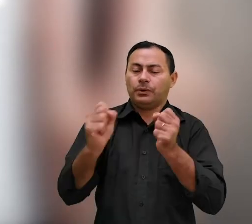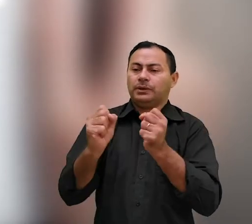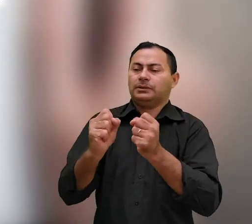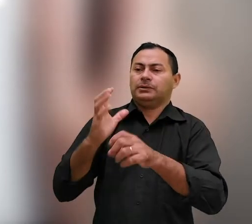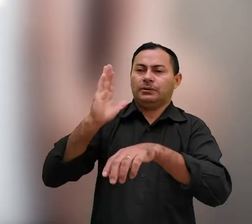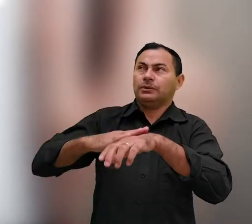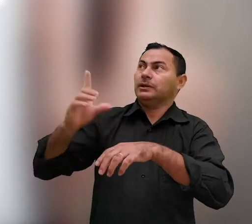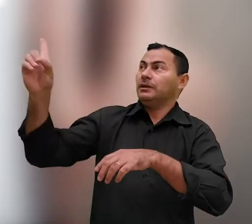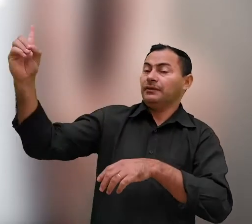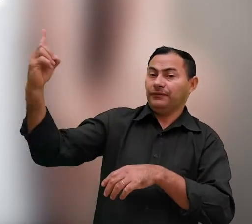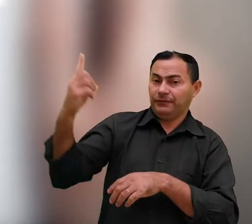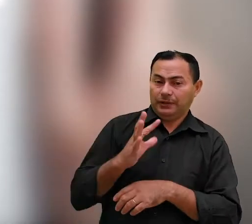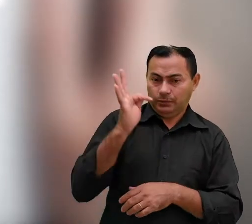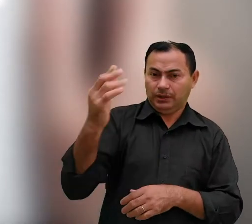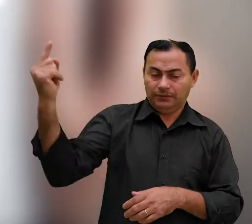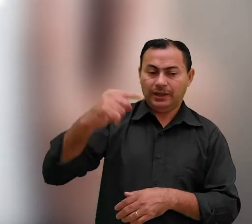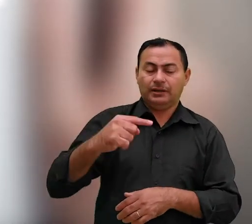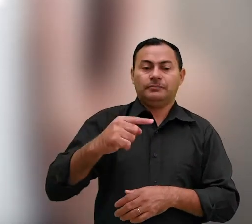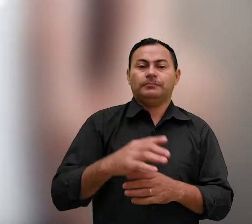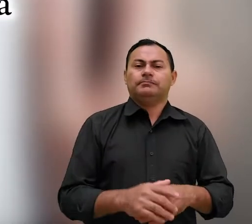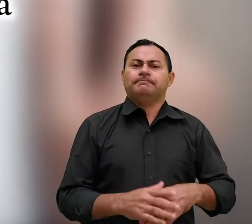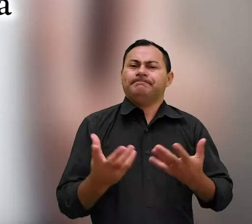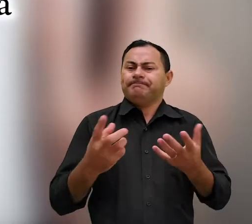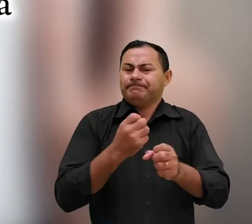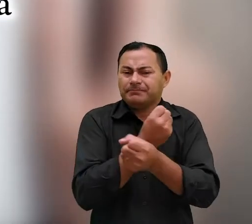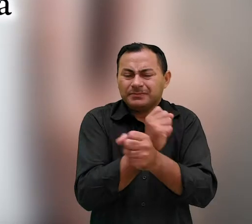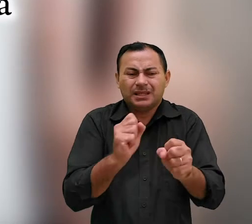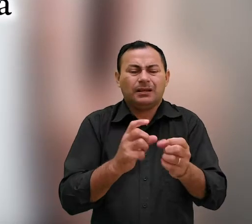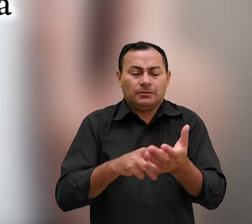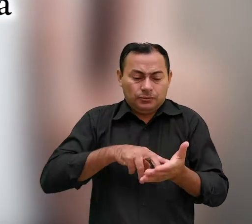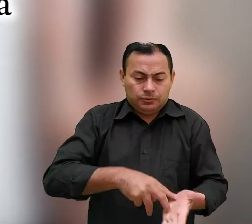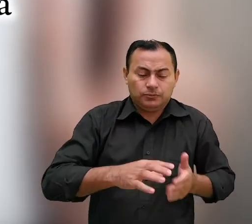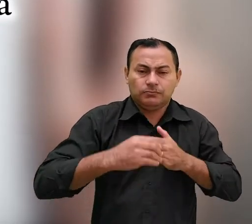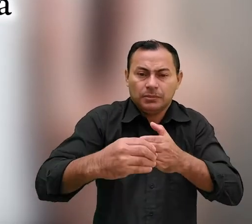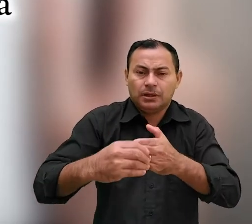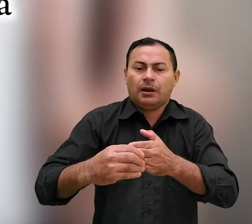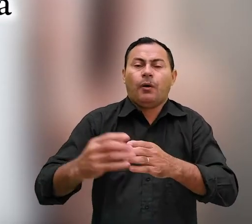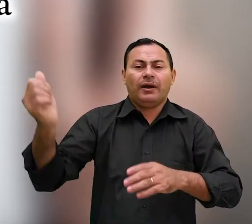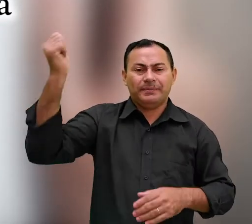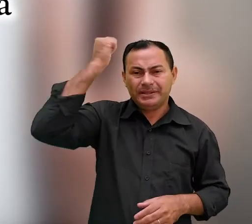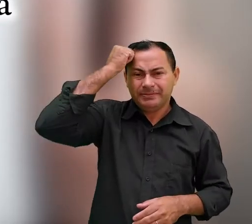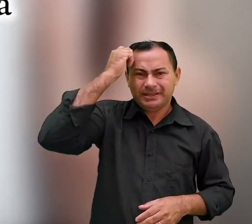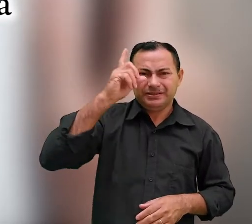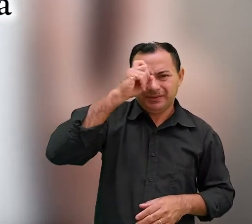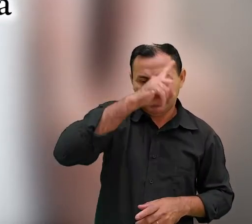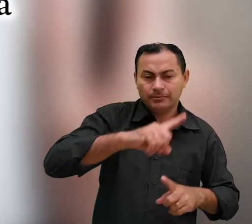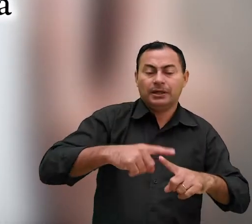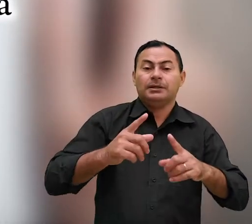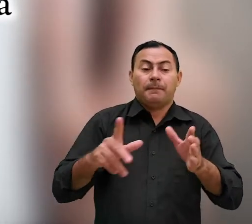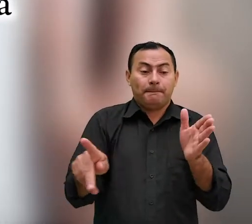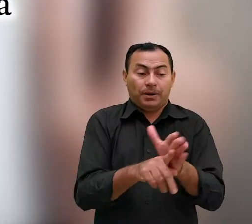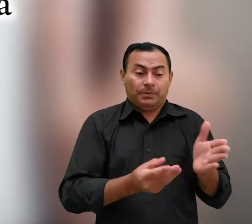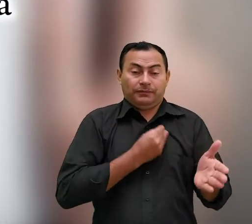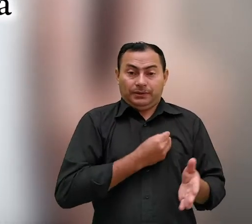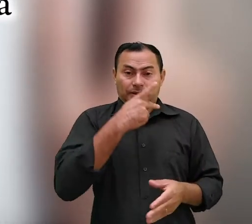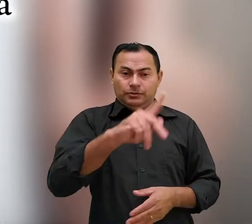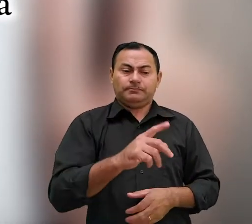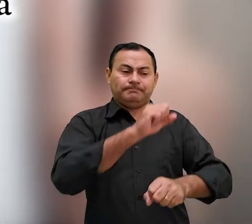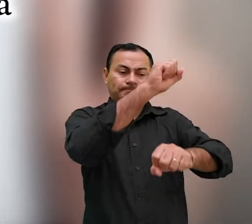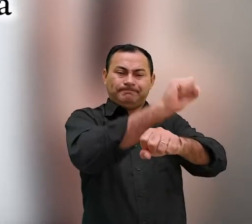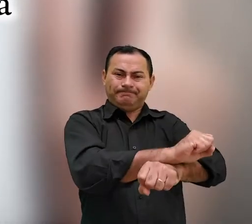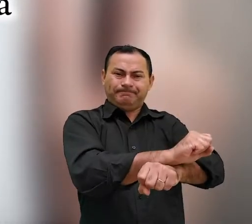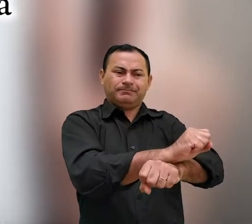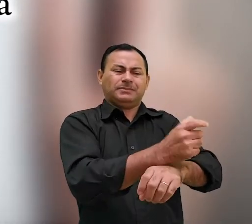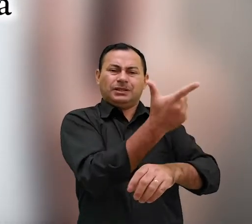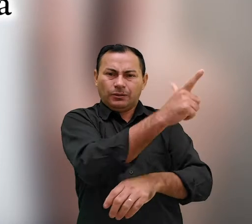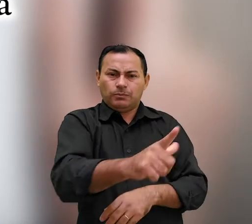os poderes da era que há de vir e caíram é impossível que sejam reconduzidos ao arrependimento pois para si mesmos estão